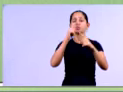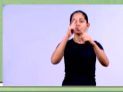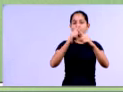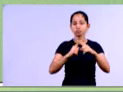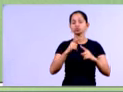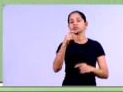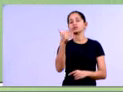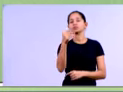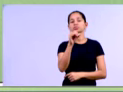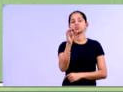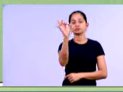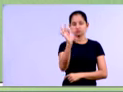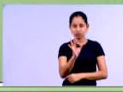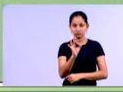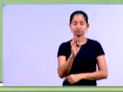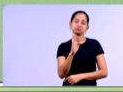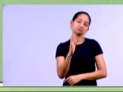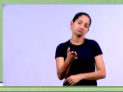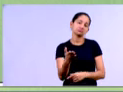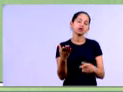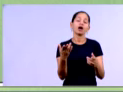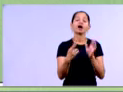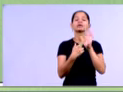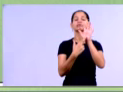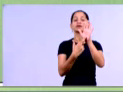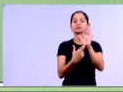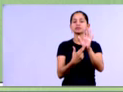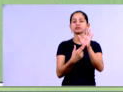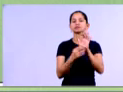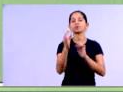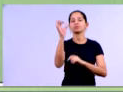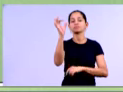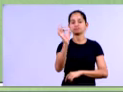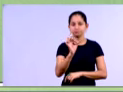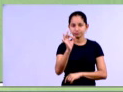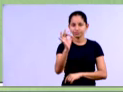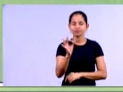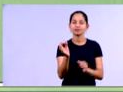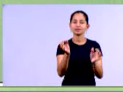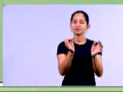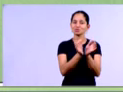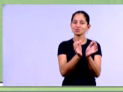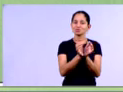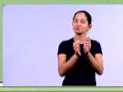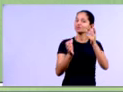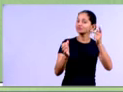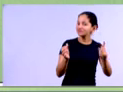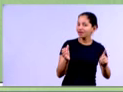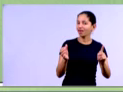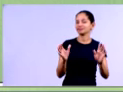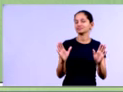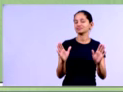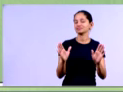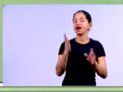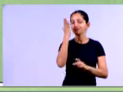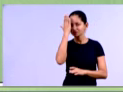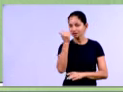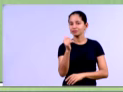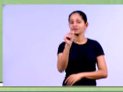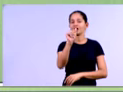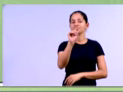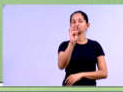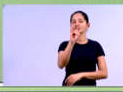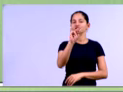delas nós teríamos que fazer isso, para saber a sua representatividade em relação ao grupo a que ela pertence, que é o ativo,